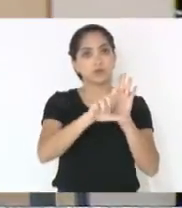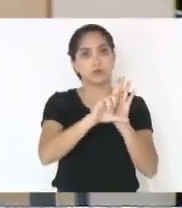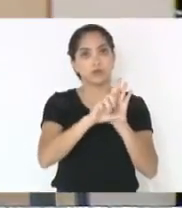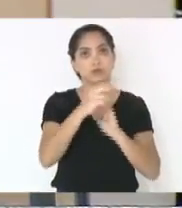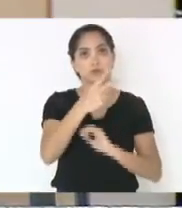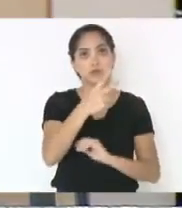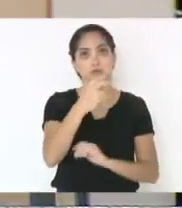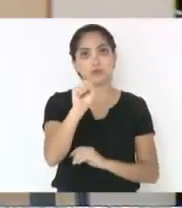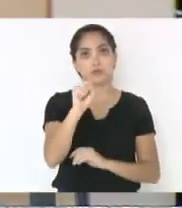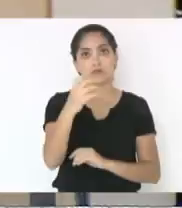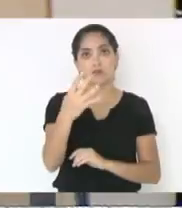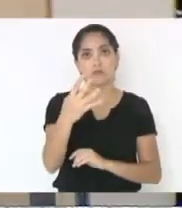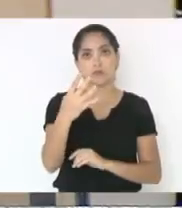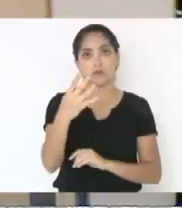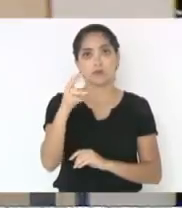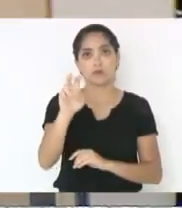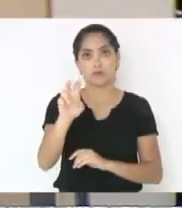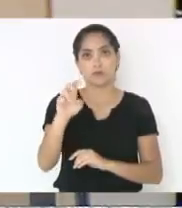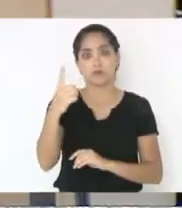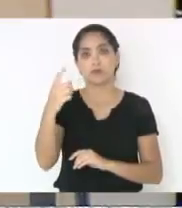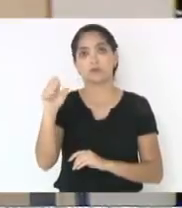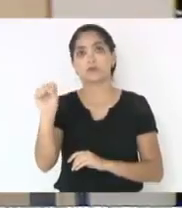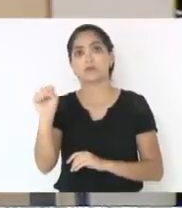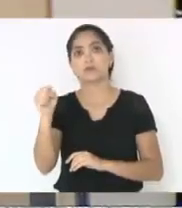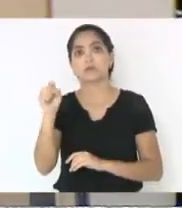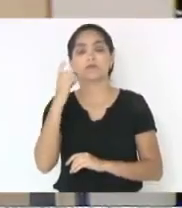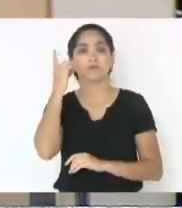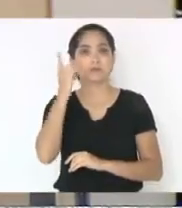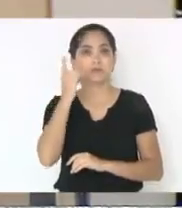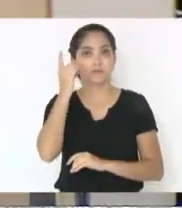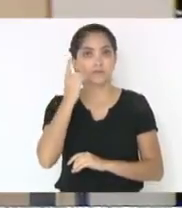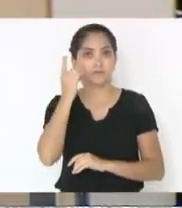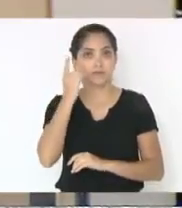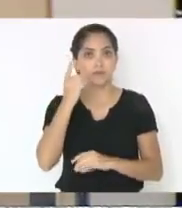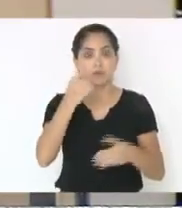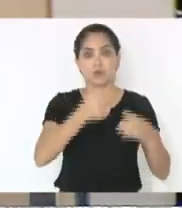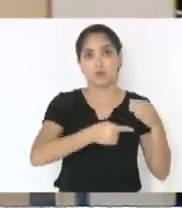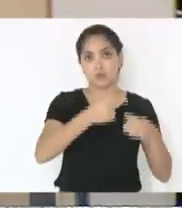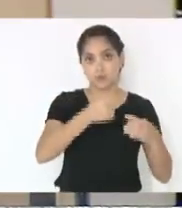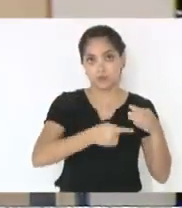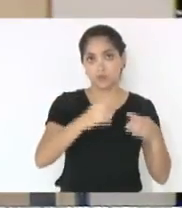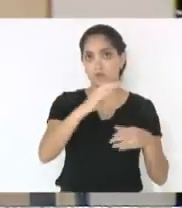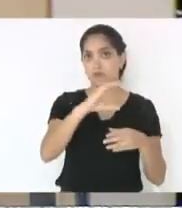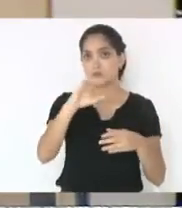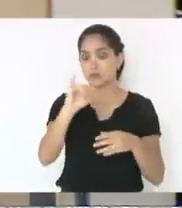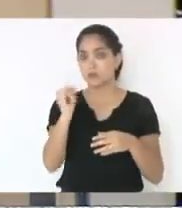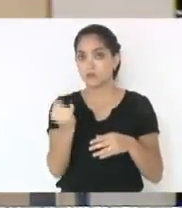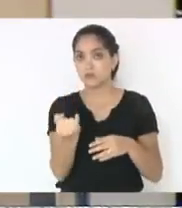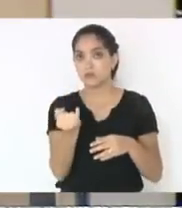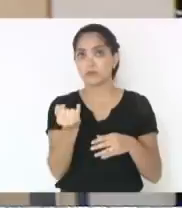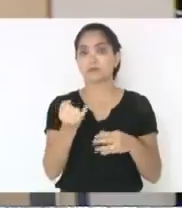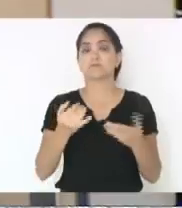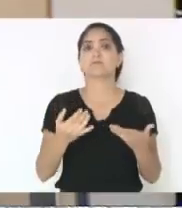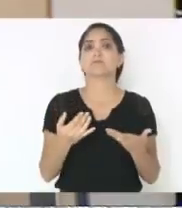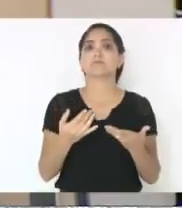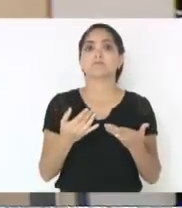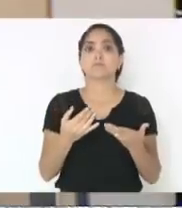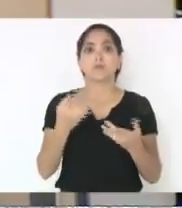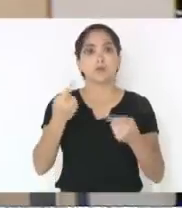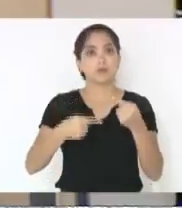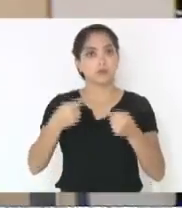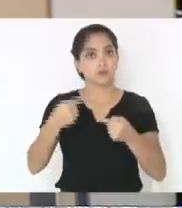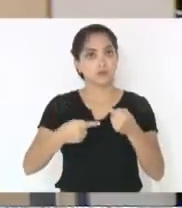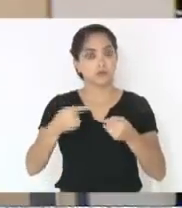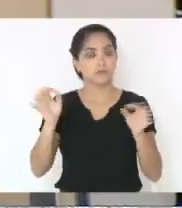lei 284.5, de 2018, de autoria da Comissão de Constituição e Justiça. Em discussão,